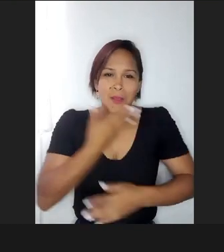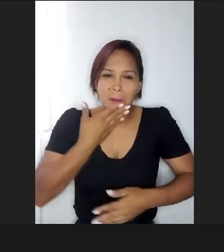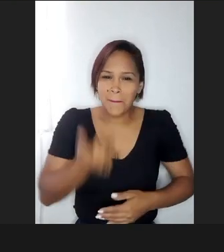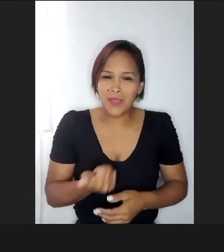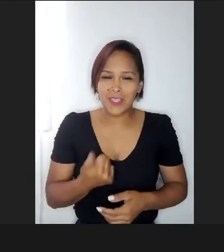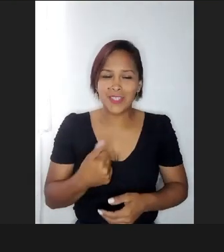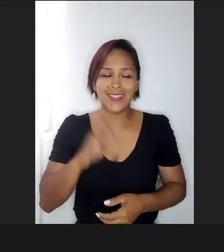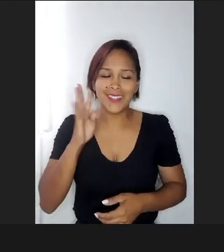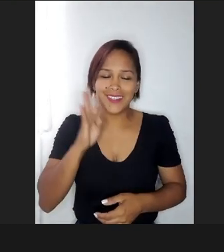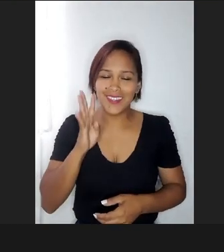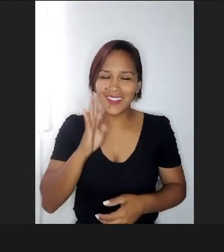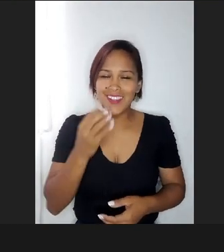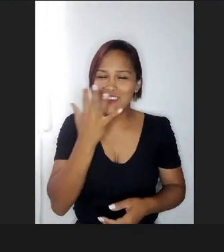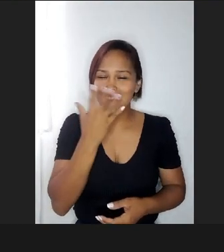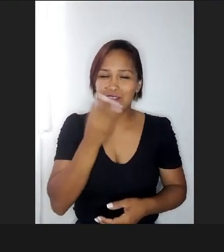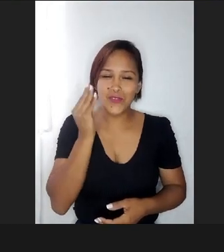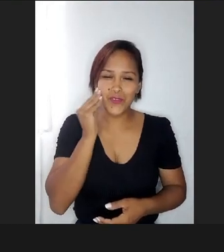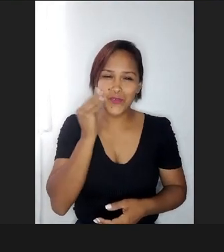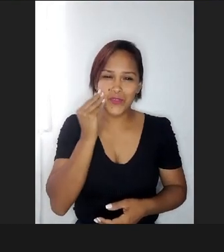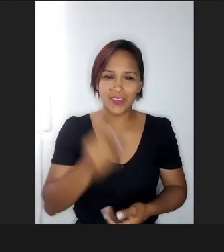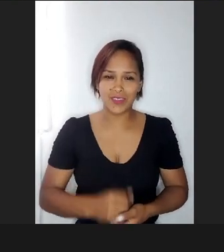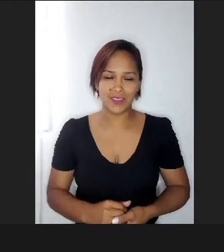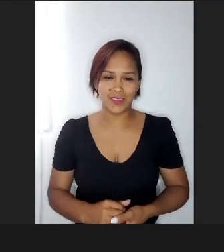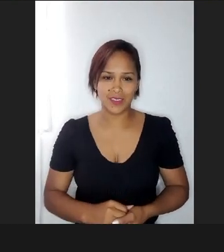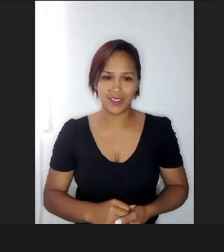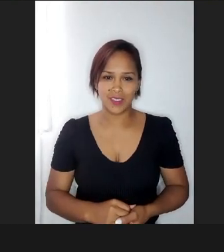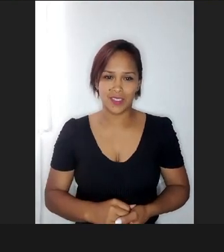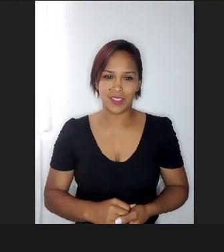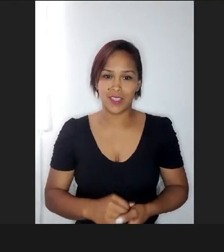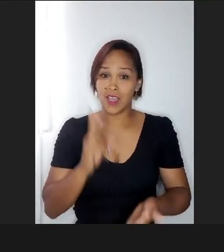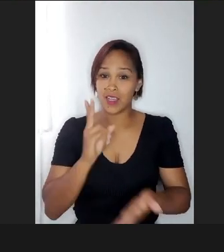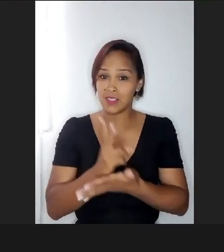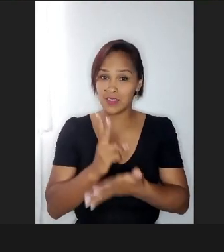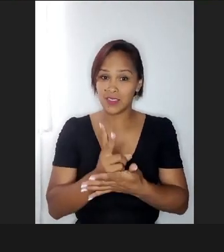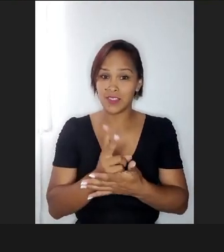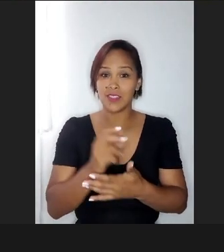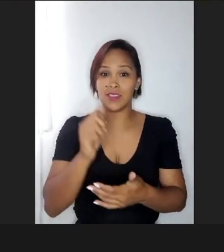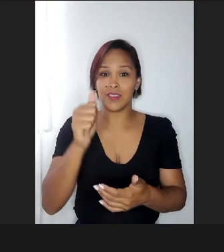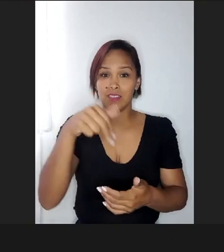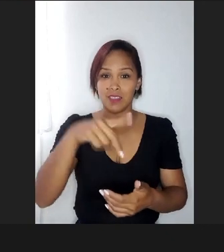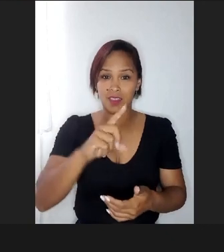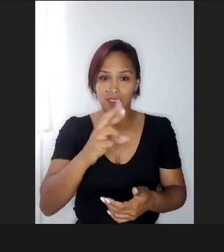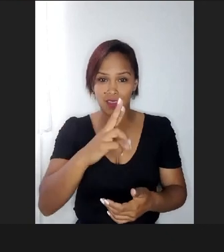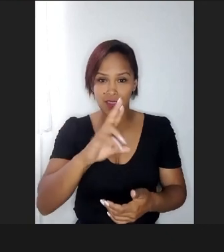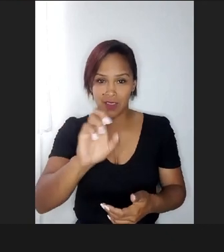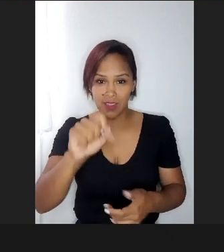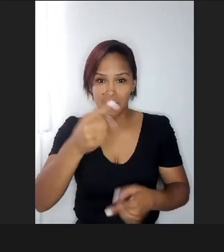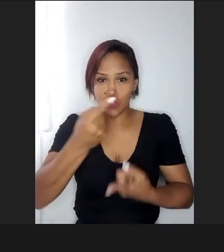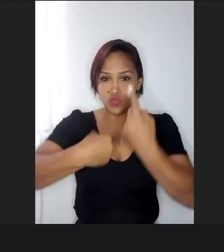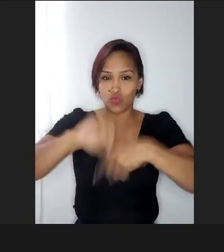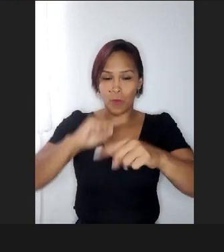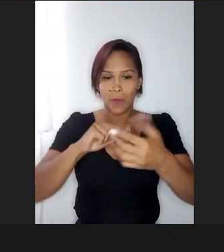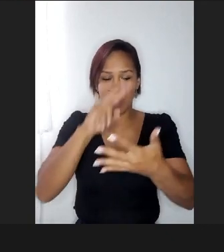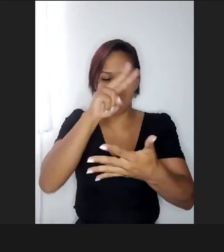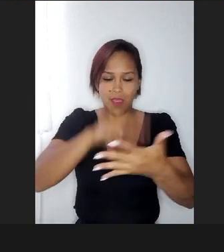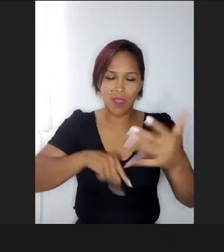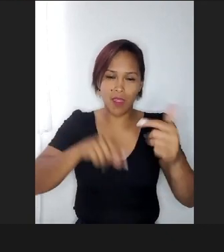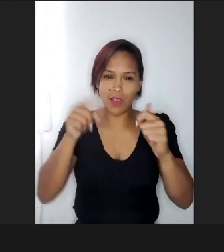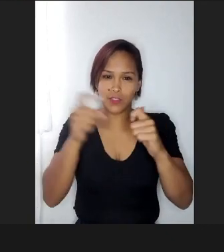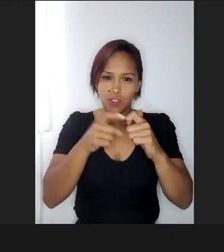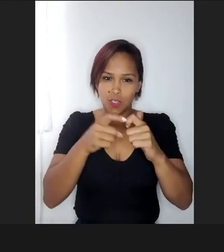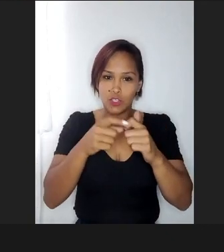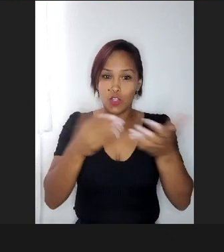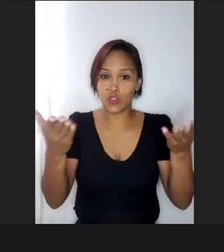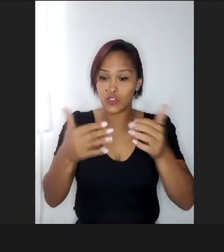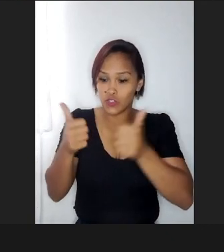bonitinha, é, sigam a Andressa no Insta superando o diagnóstico, já estou seguindo,